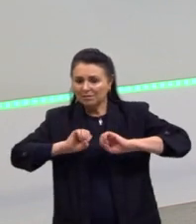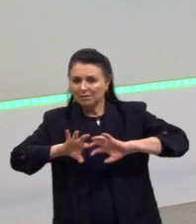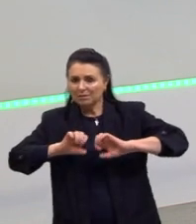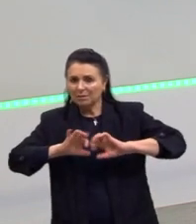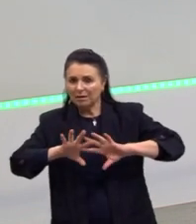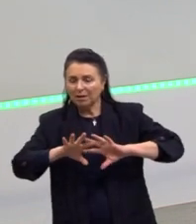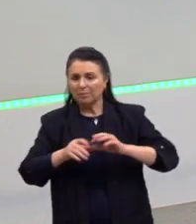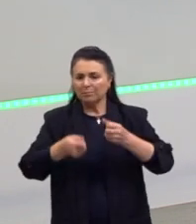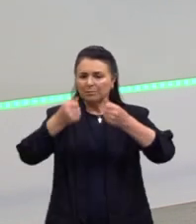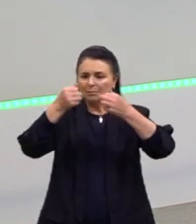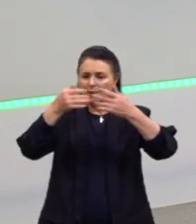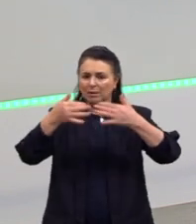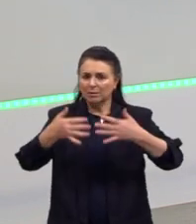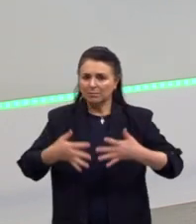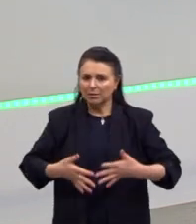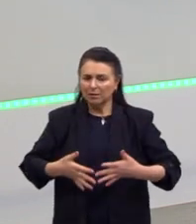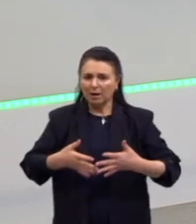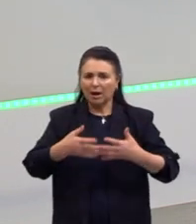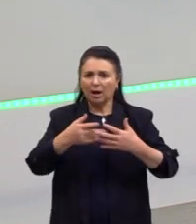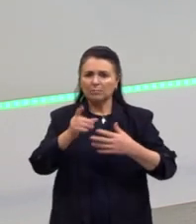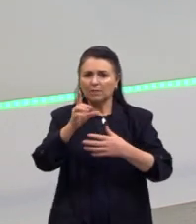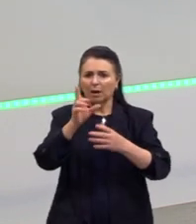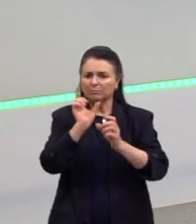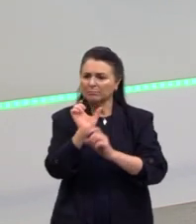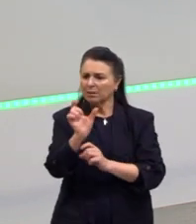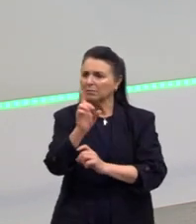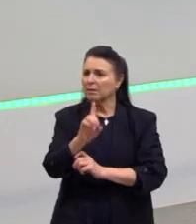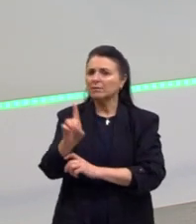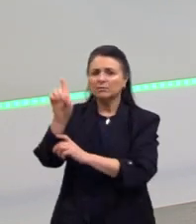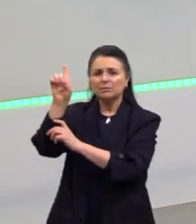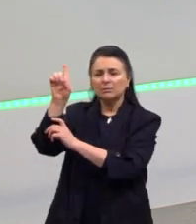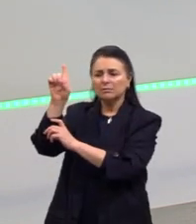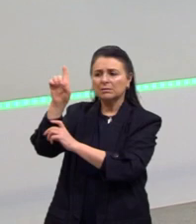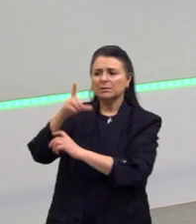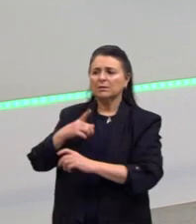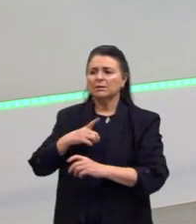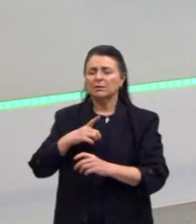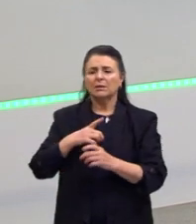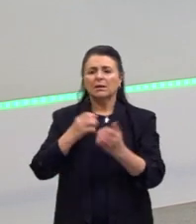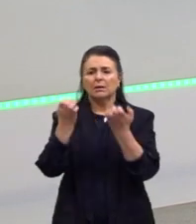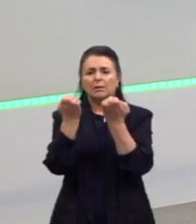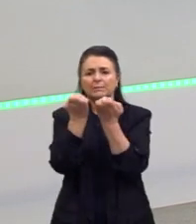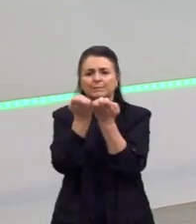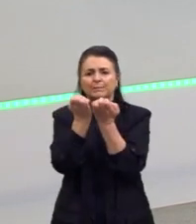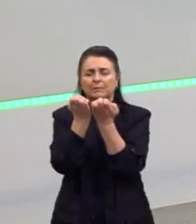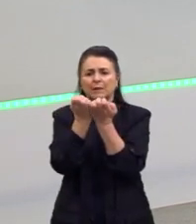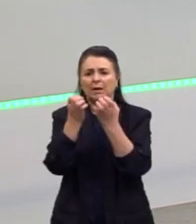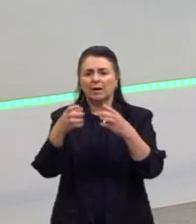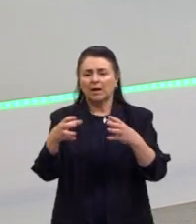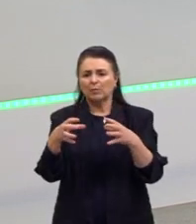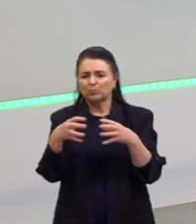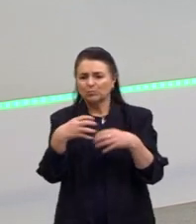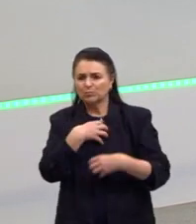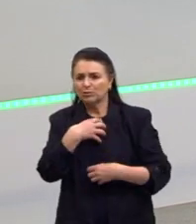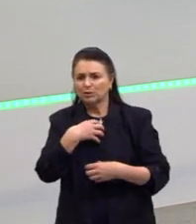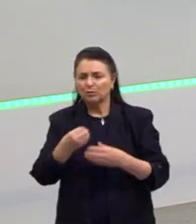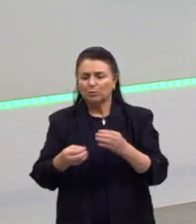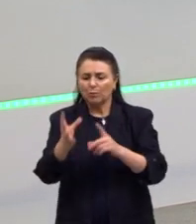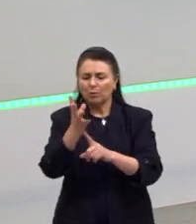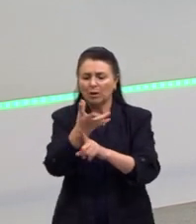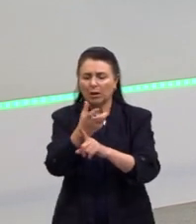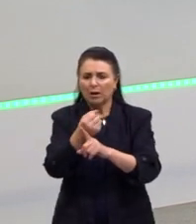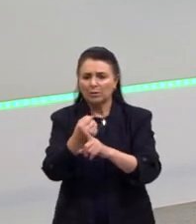explicar o Evangelho. Por isso, nós vamos ver a arte muito ligada à forma como a arte é produzida,